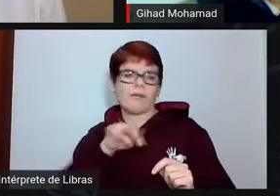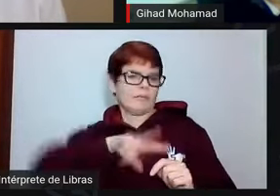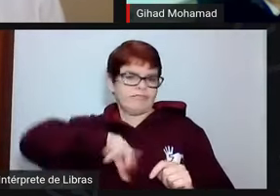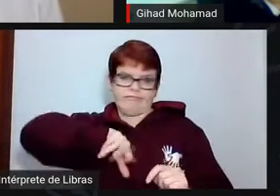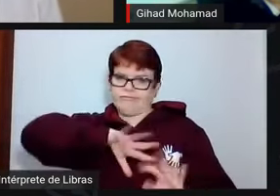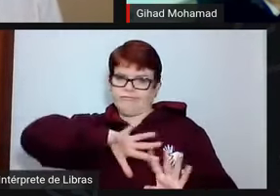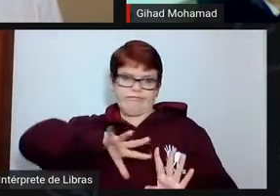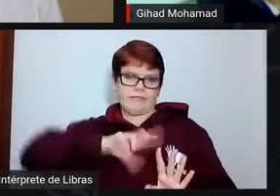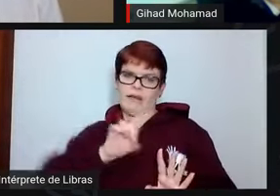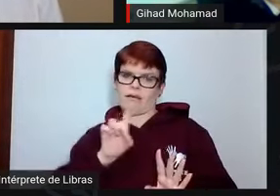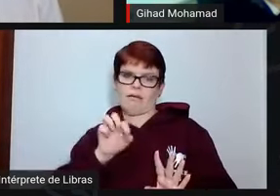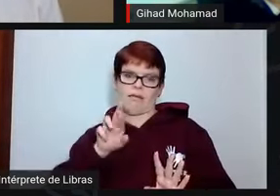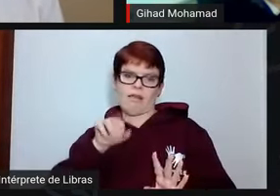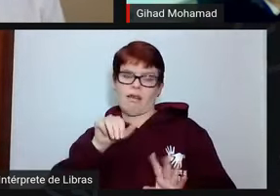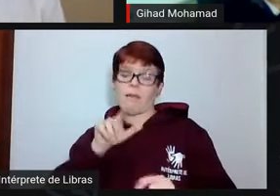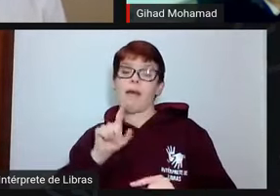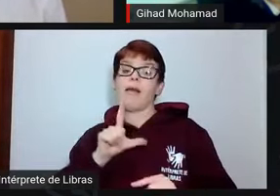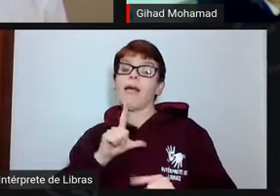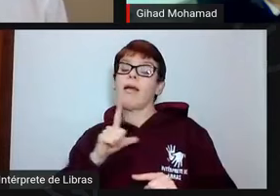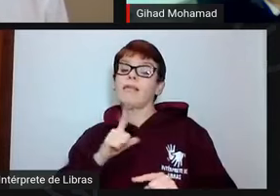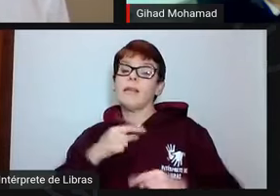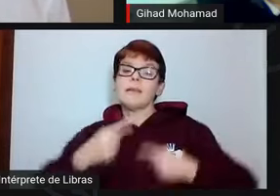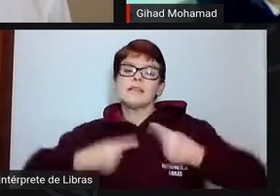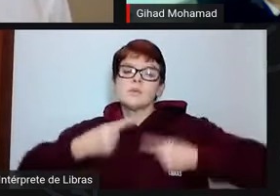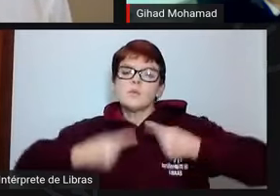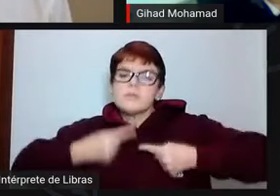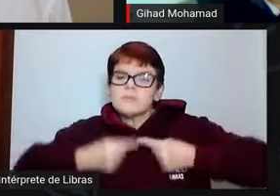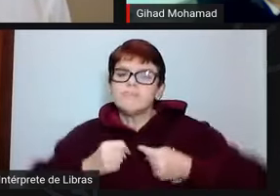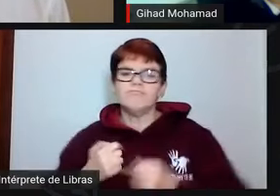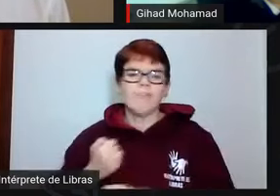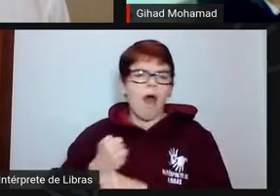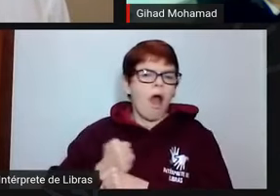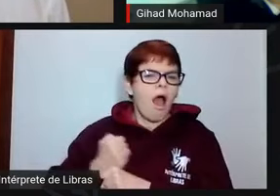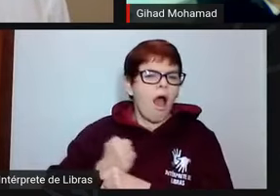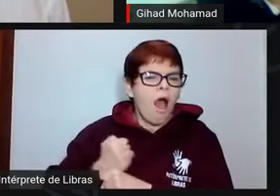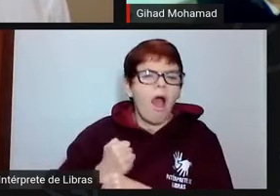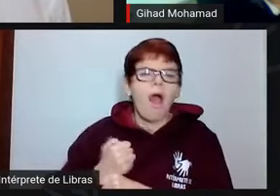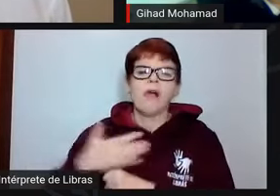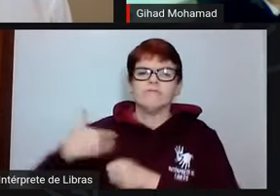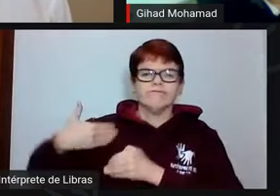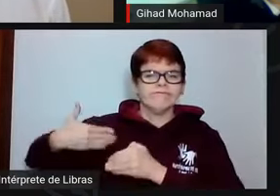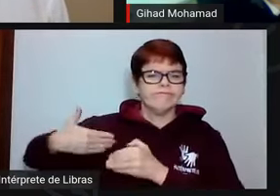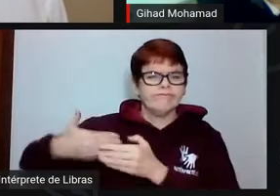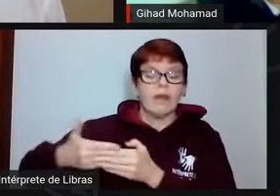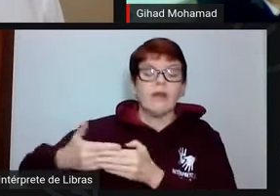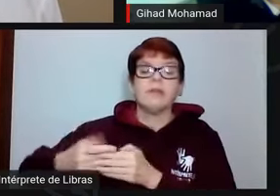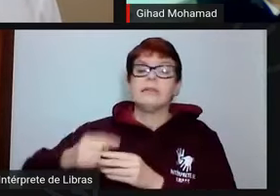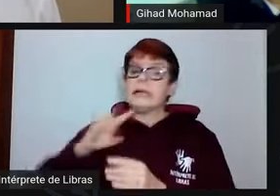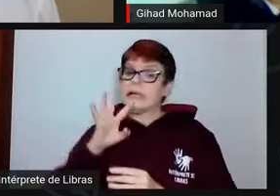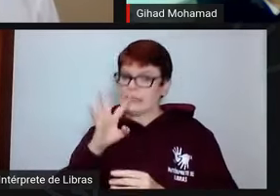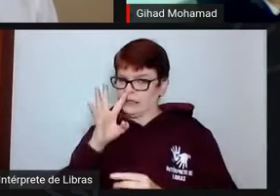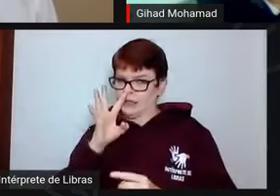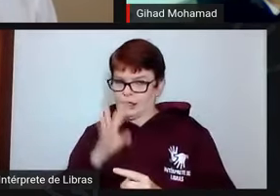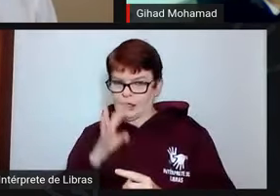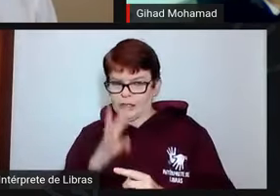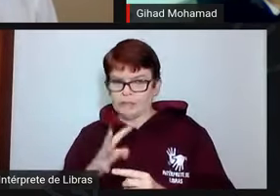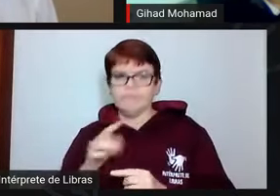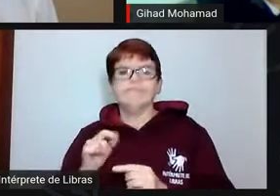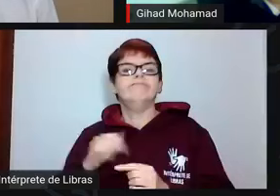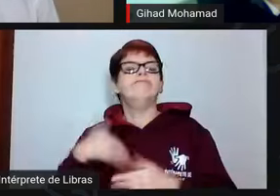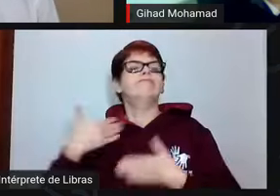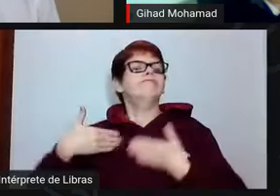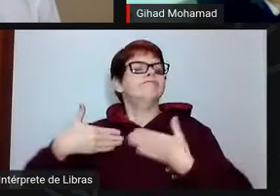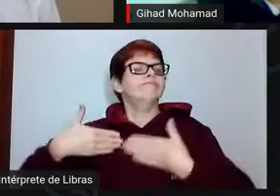uma discussão de longa data sobre esse processo, uma crítica de longa data sobre esse processo.